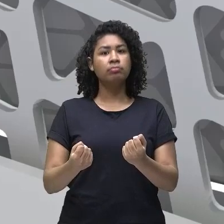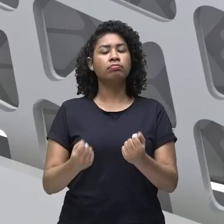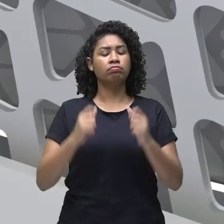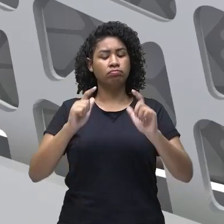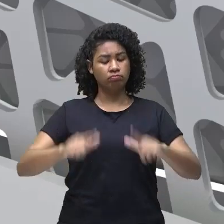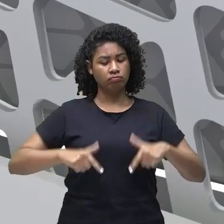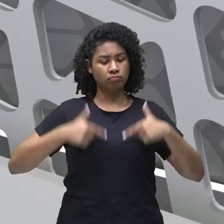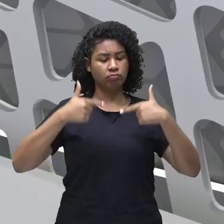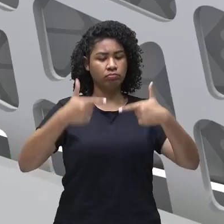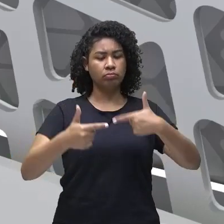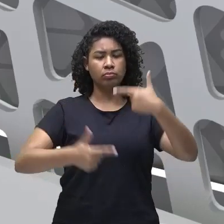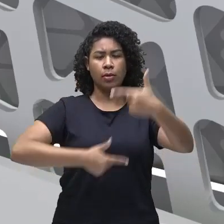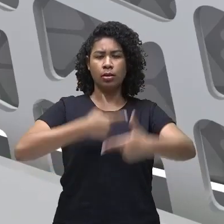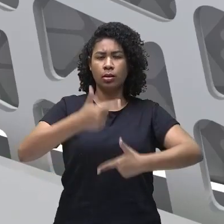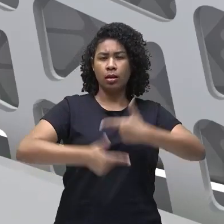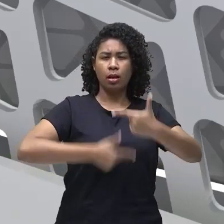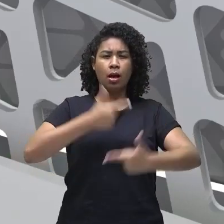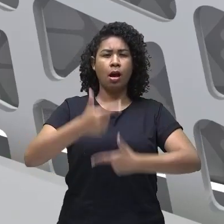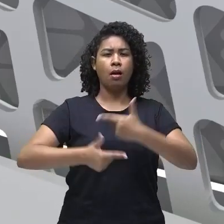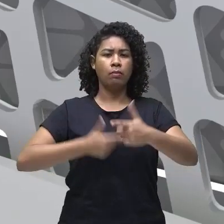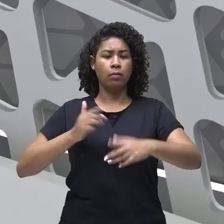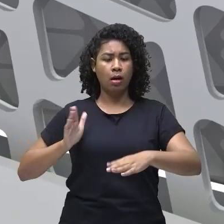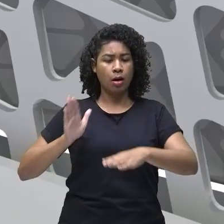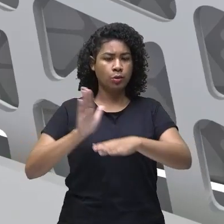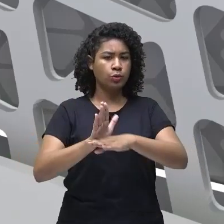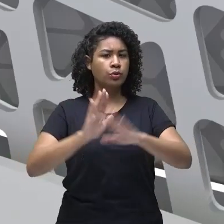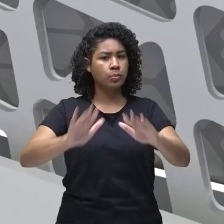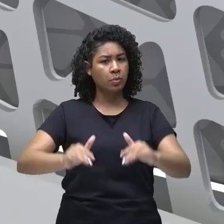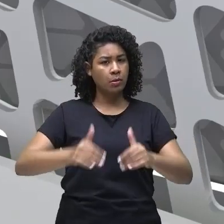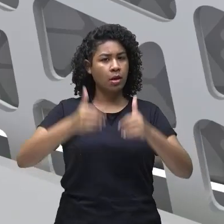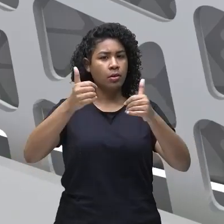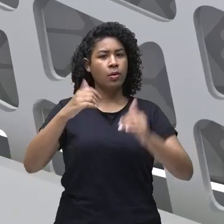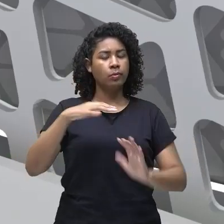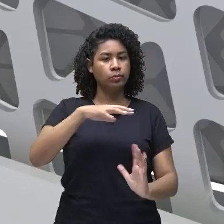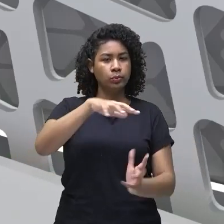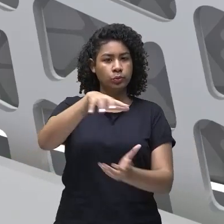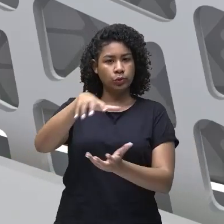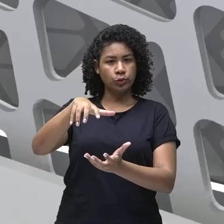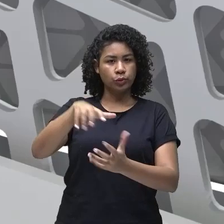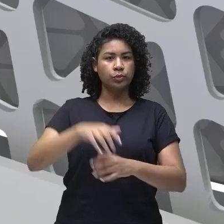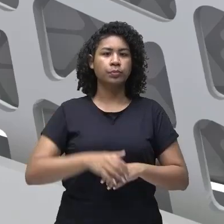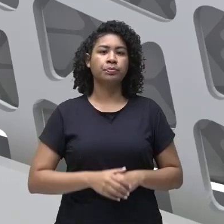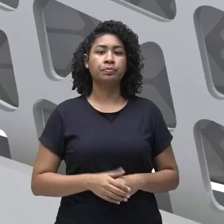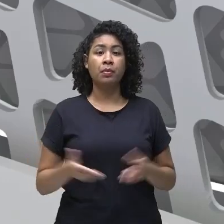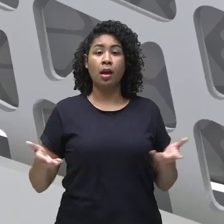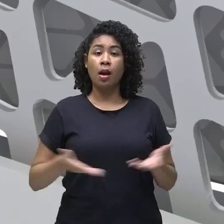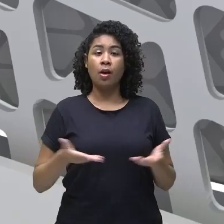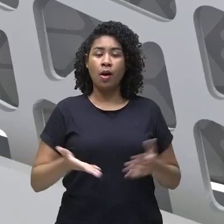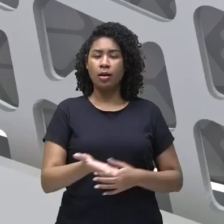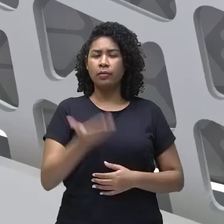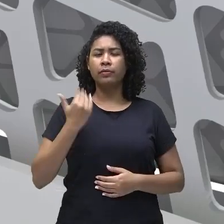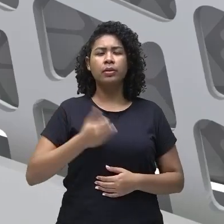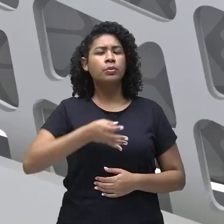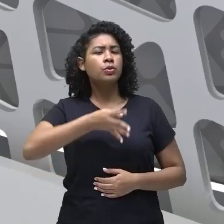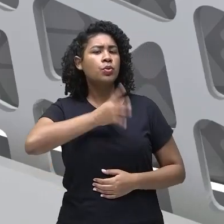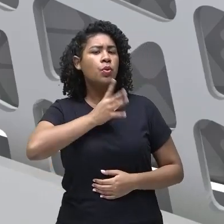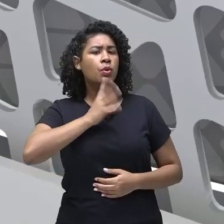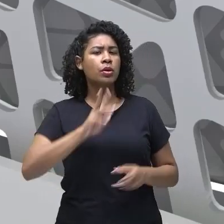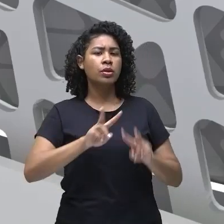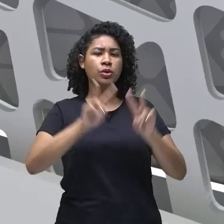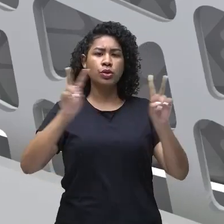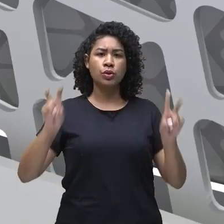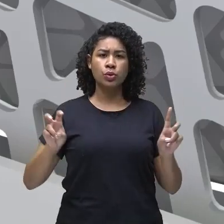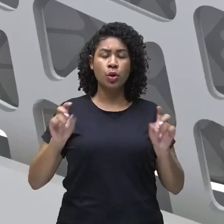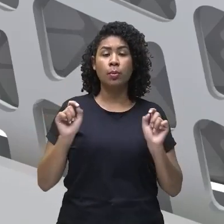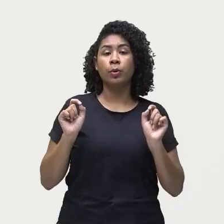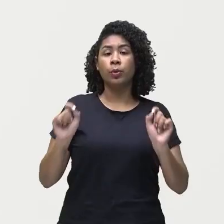contribuição para um resultado melhor. Vamos lá conhecer um pouco mais sobre o efeito estufa. Acompanhem